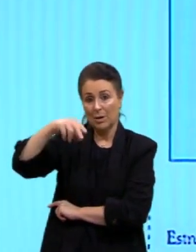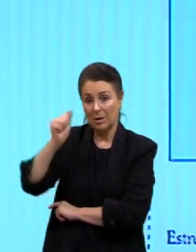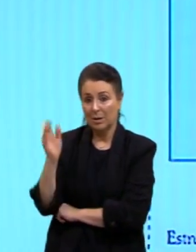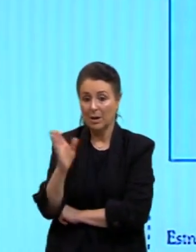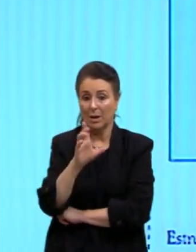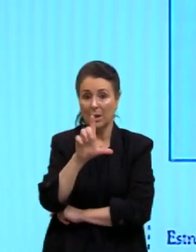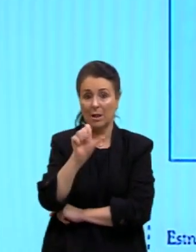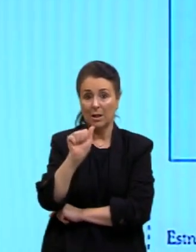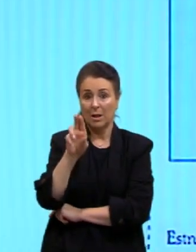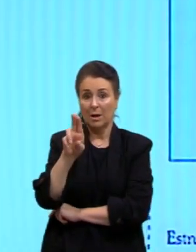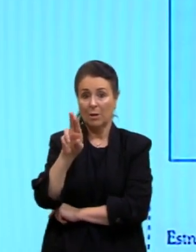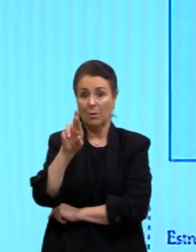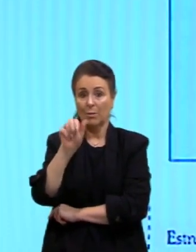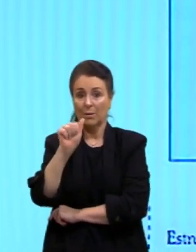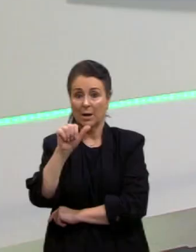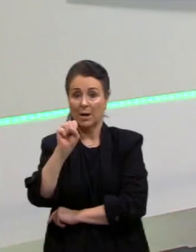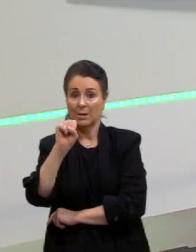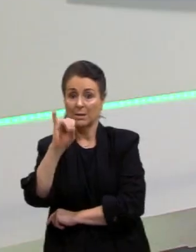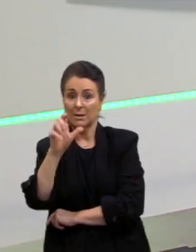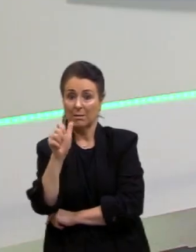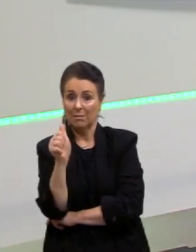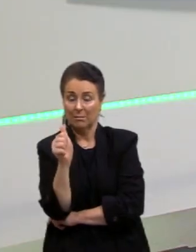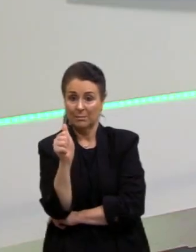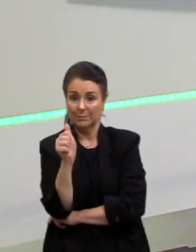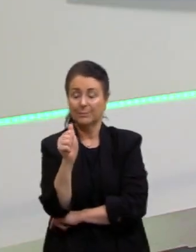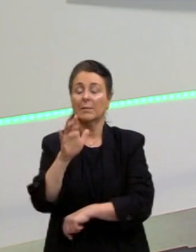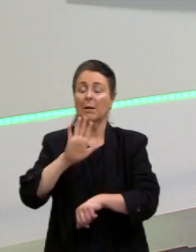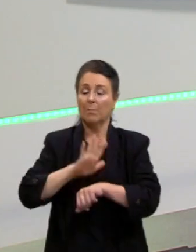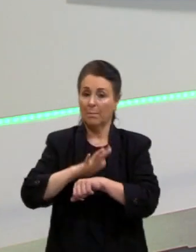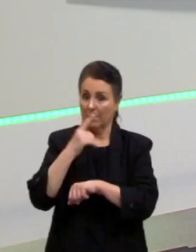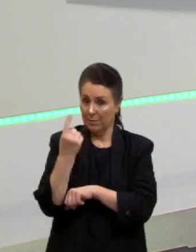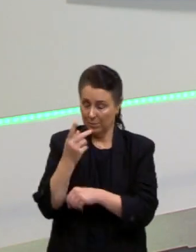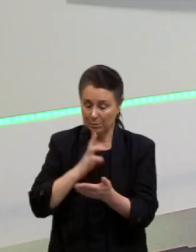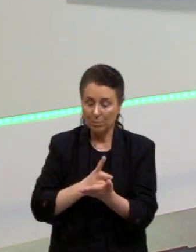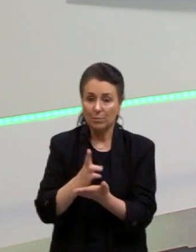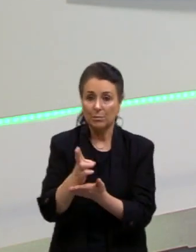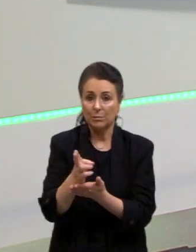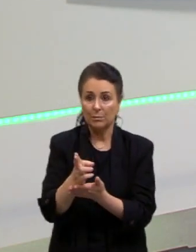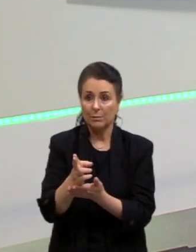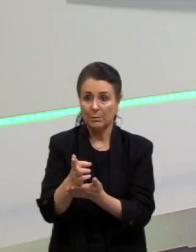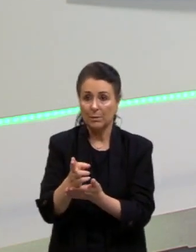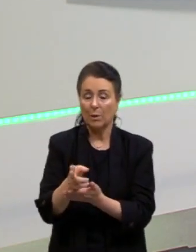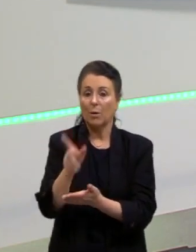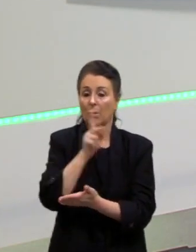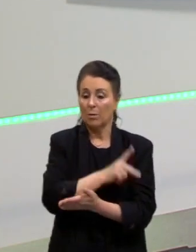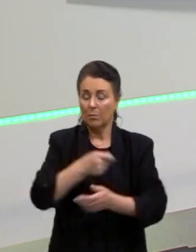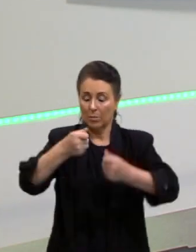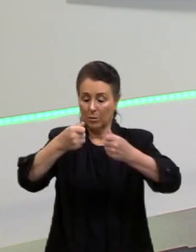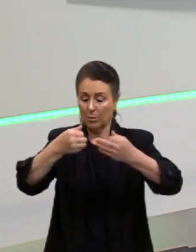continentes. Vamos passar aqui mais um. E aí, como eu falei para vocês,